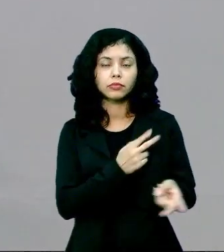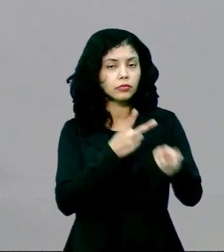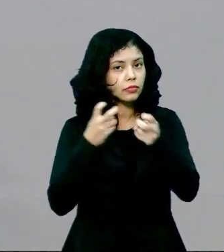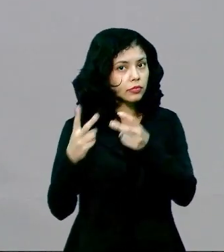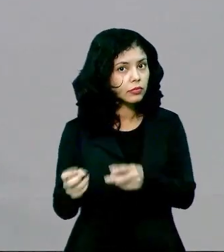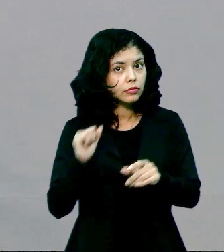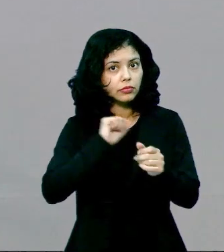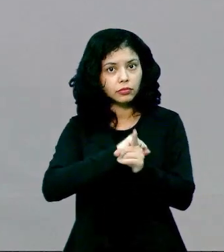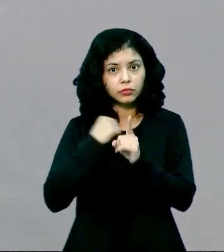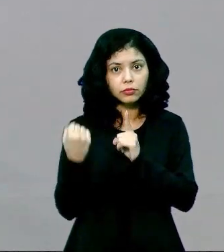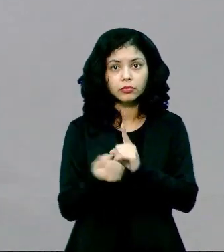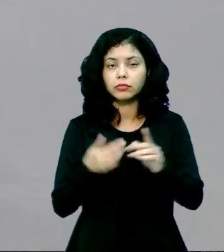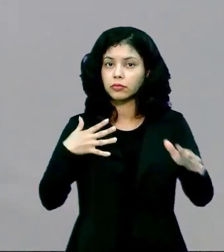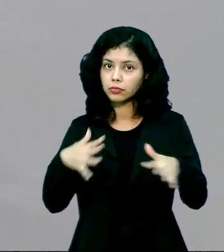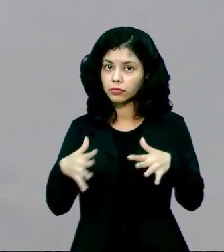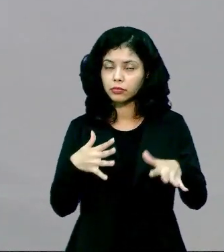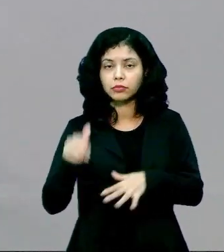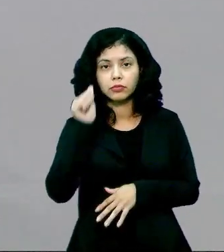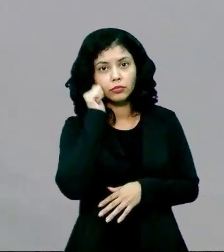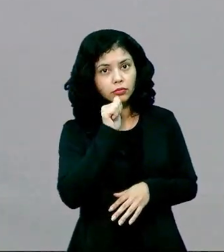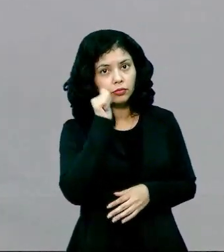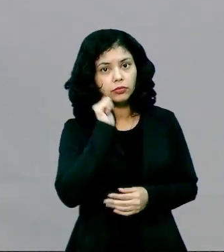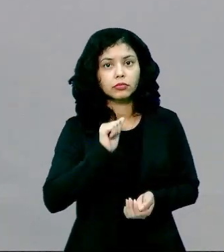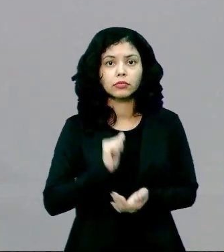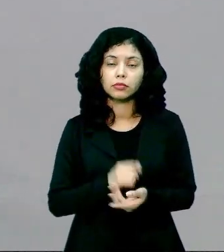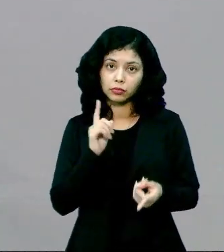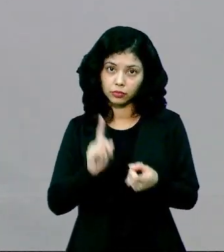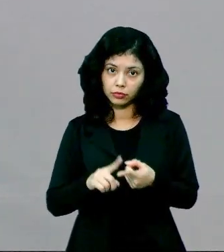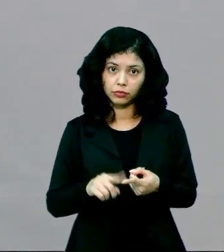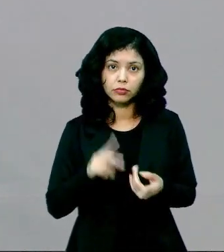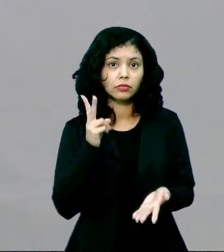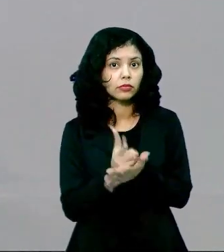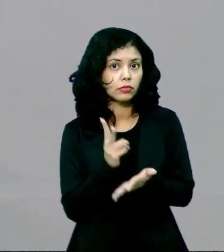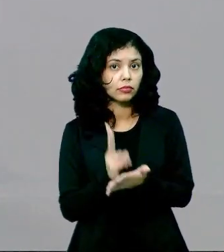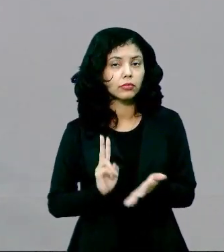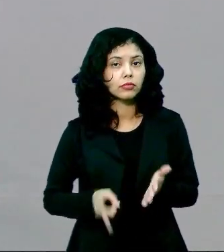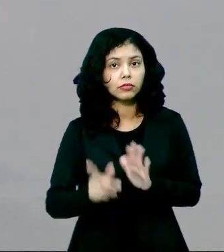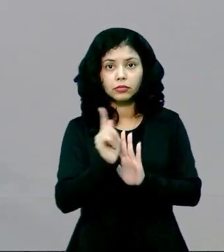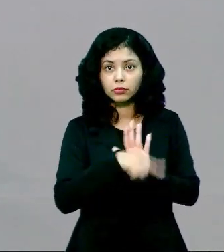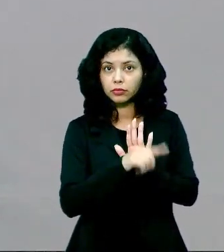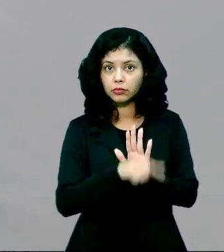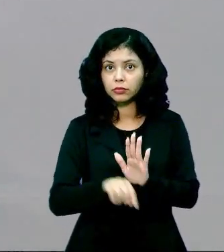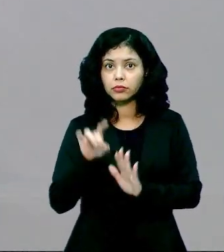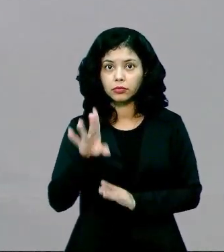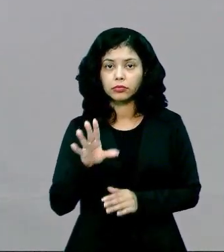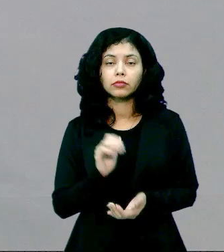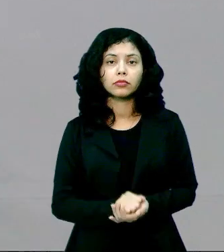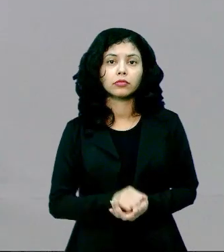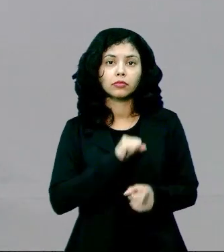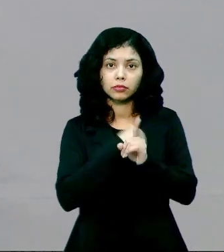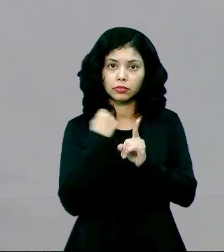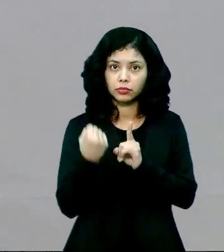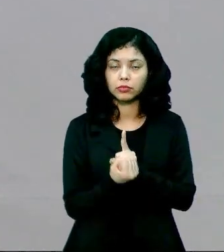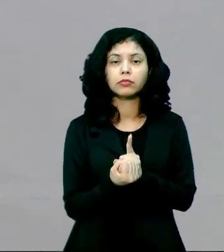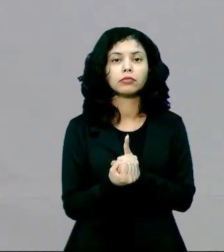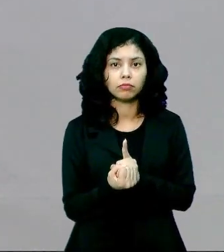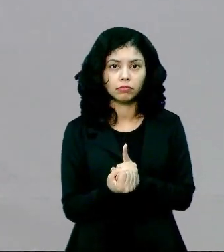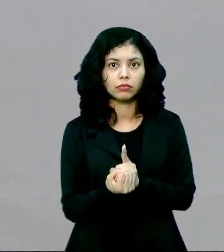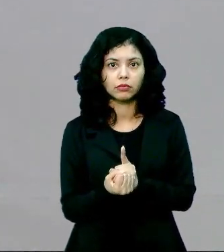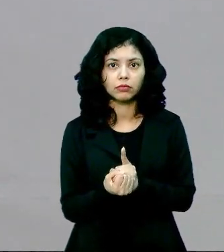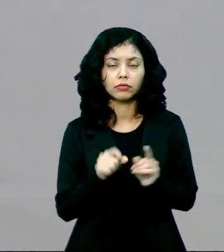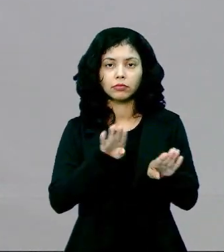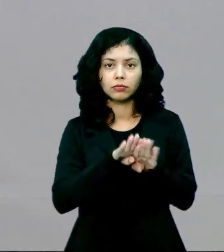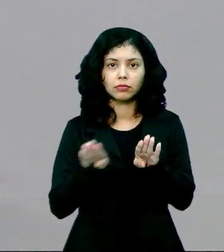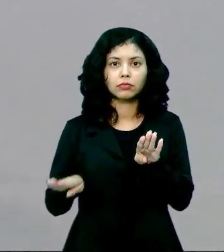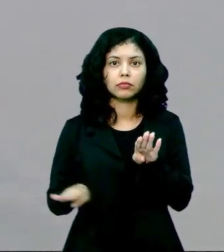percebe na sociedade, movimento feminista, Porque a mulher, ela é um gênero que socialmente está em situação de